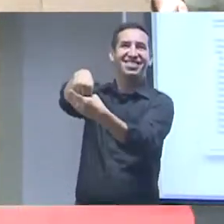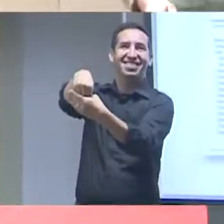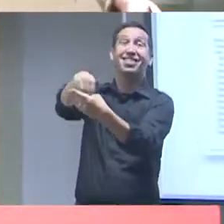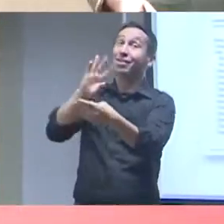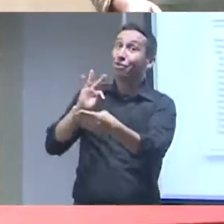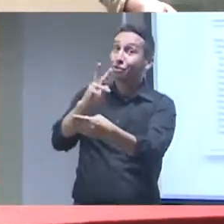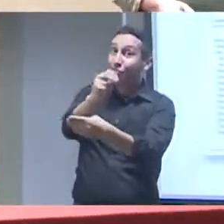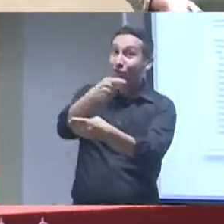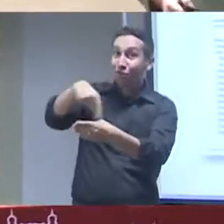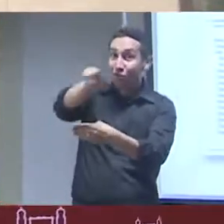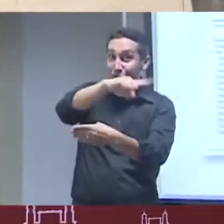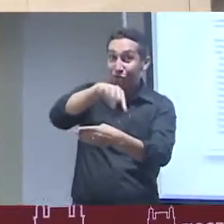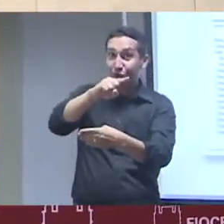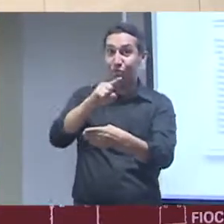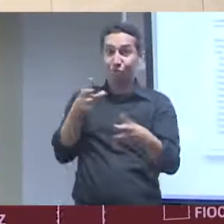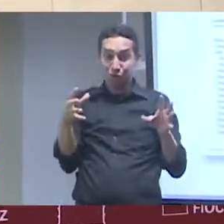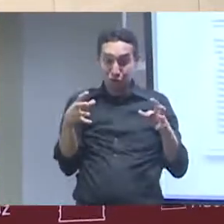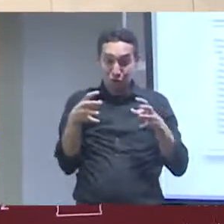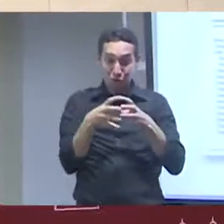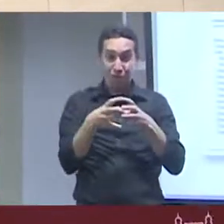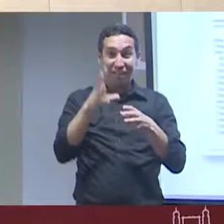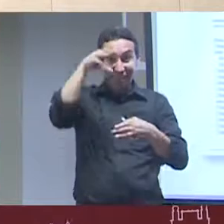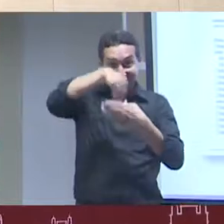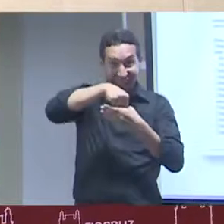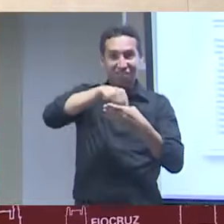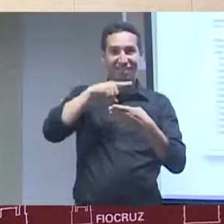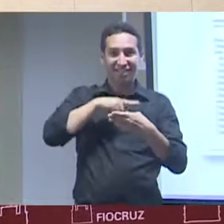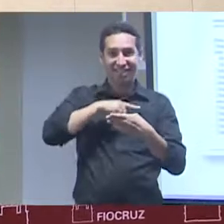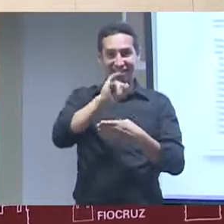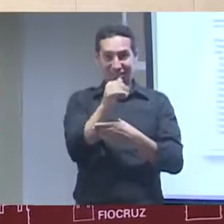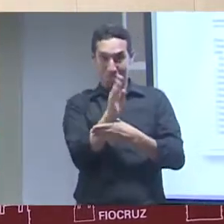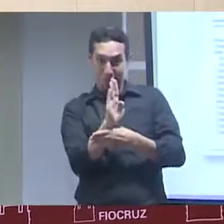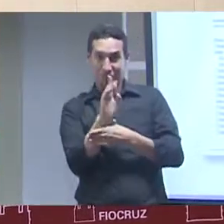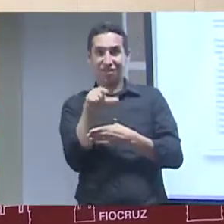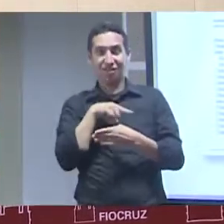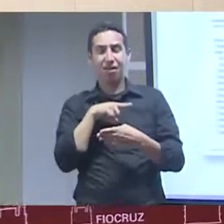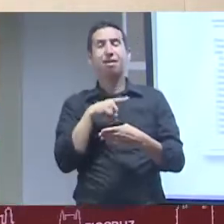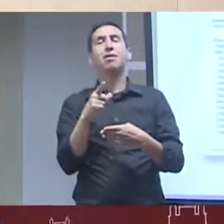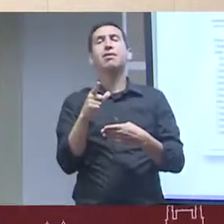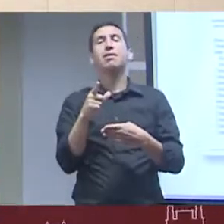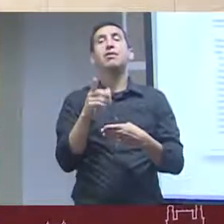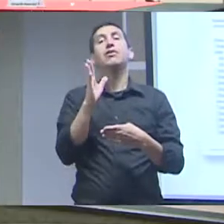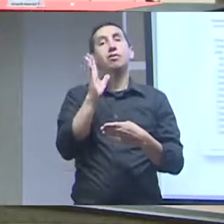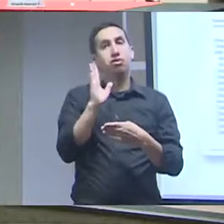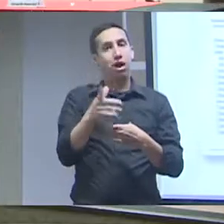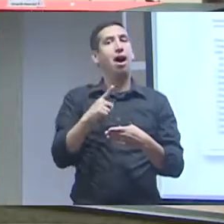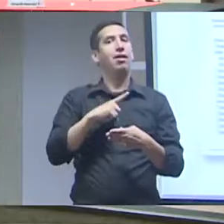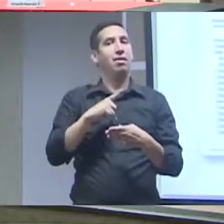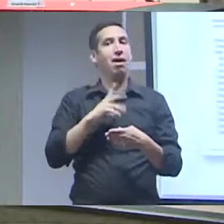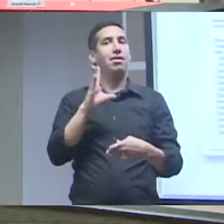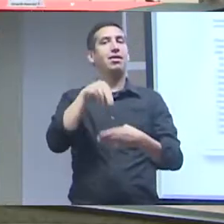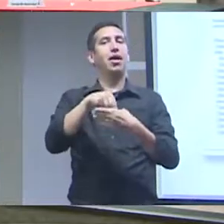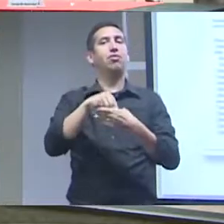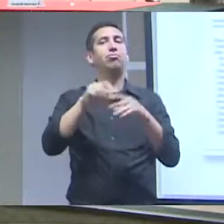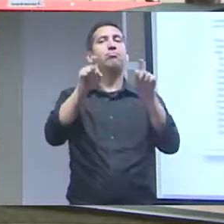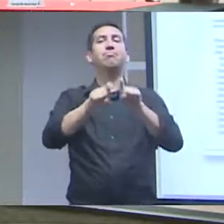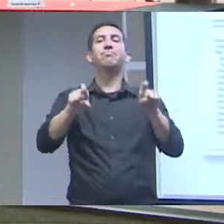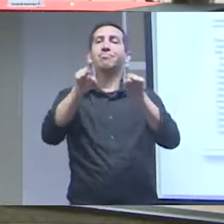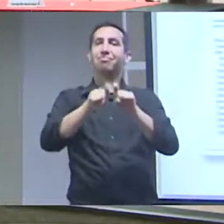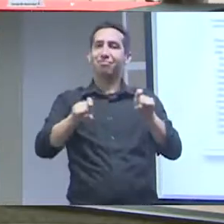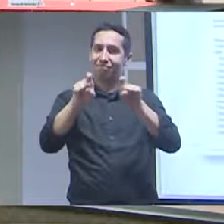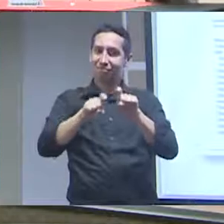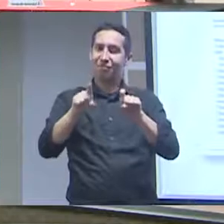científica e todas as nossas coleções, aí já começam a falar um pouco da gestão de dados, já estão